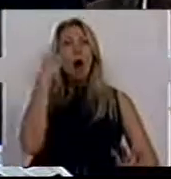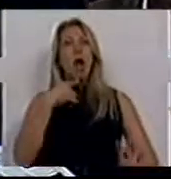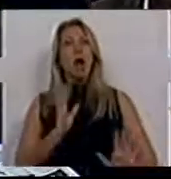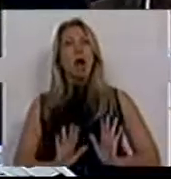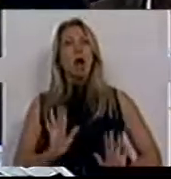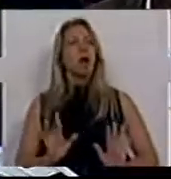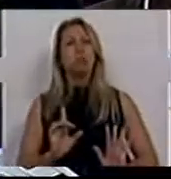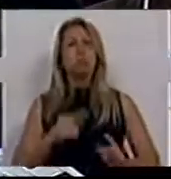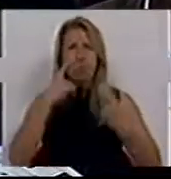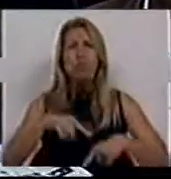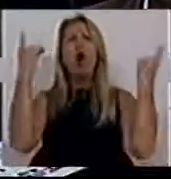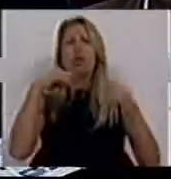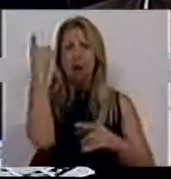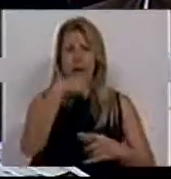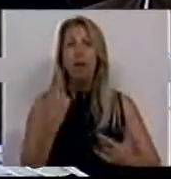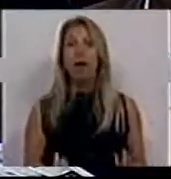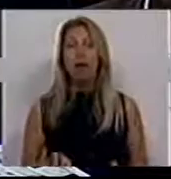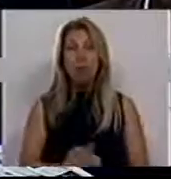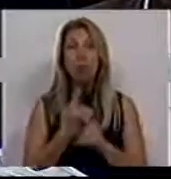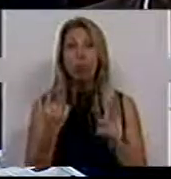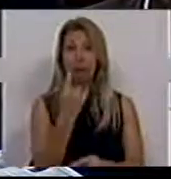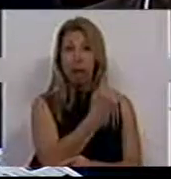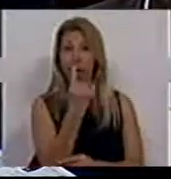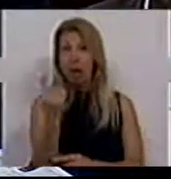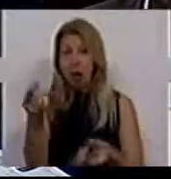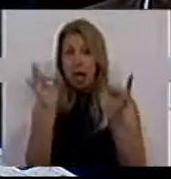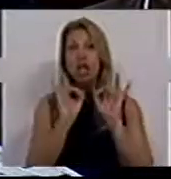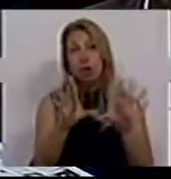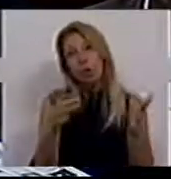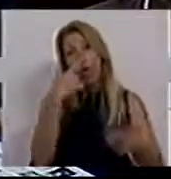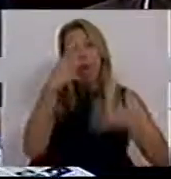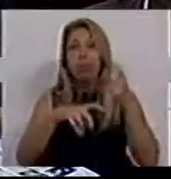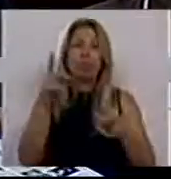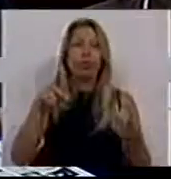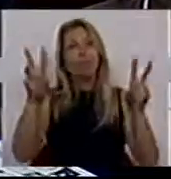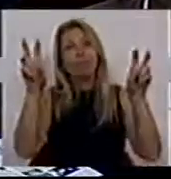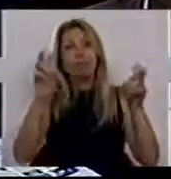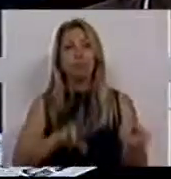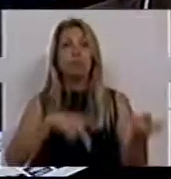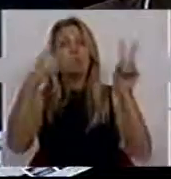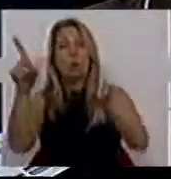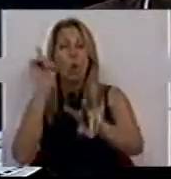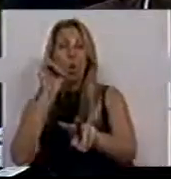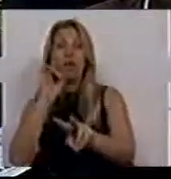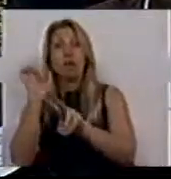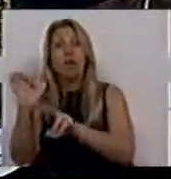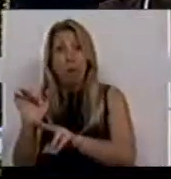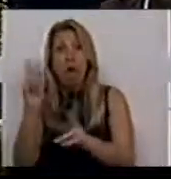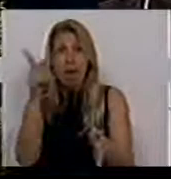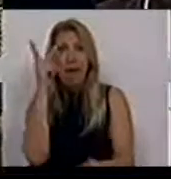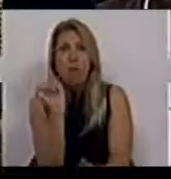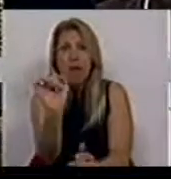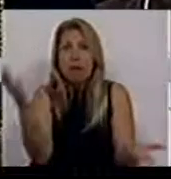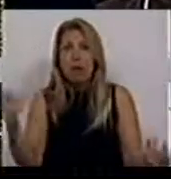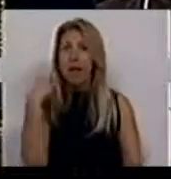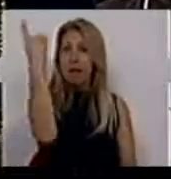cada despedimento, cada pessoa que vai para a chamada requalificação é uma vida, é um rosto. E o que o